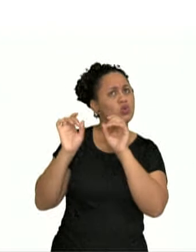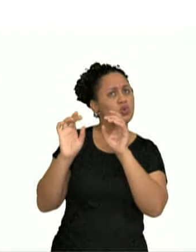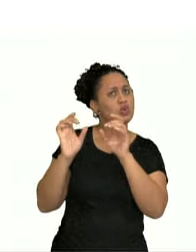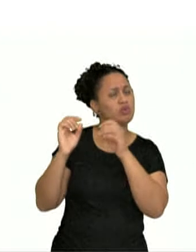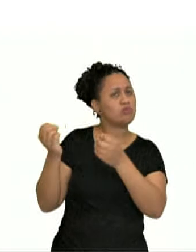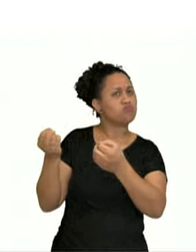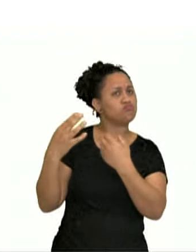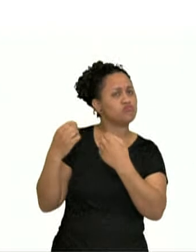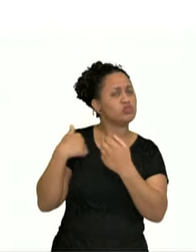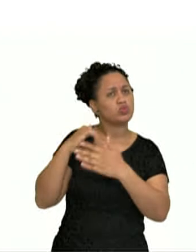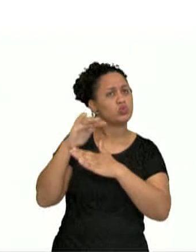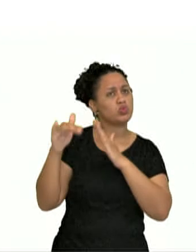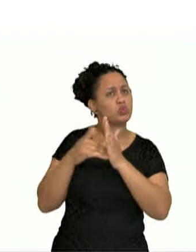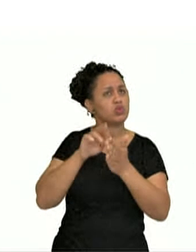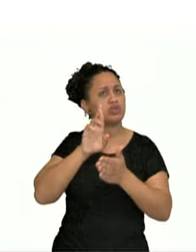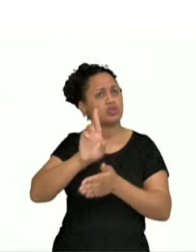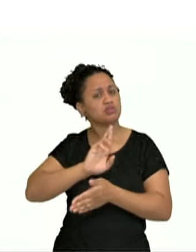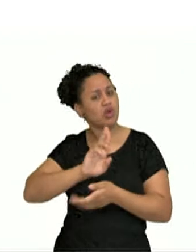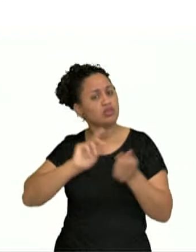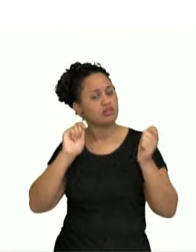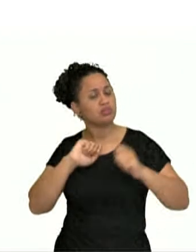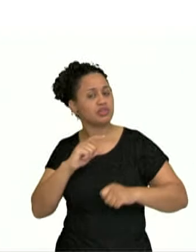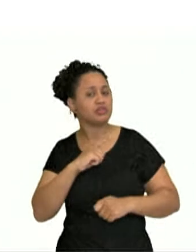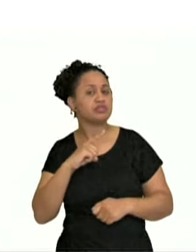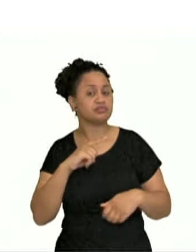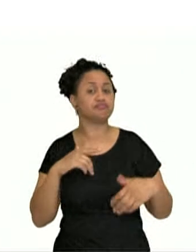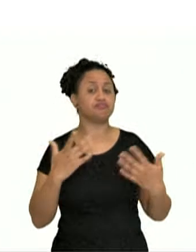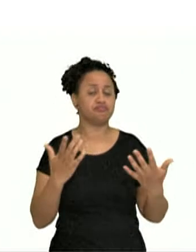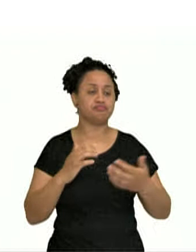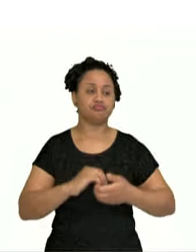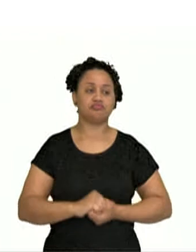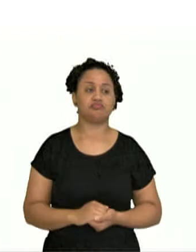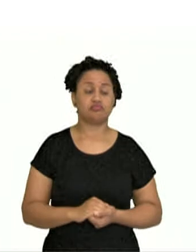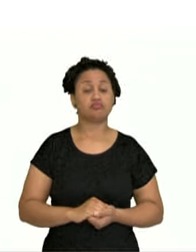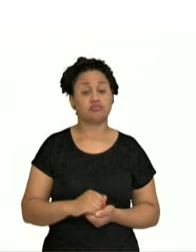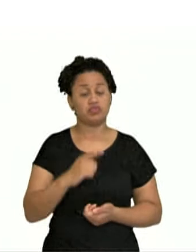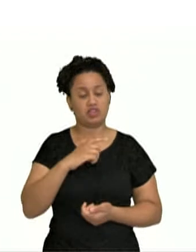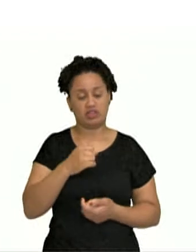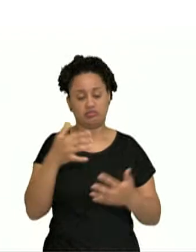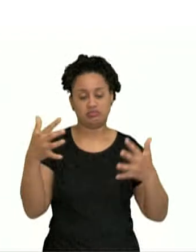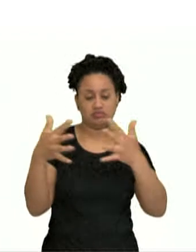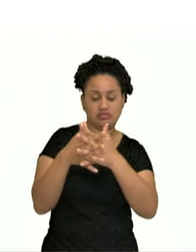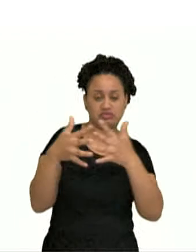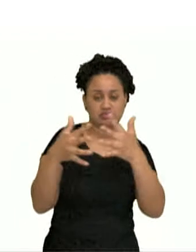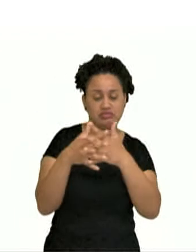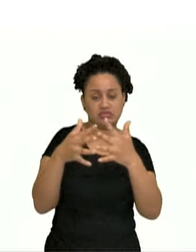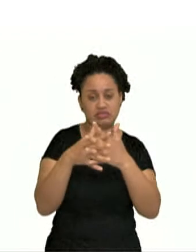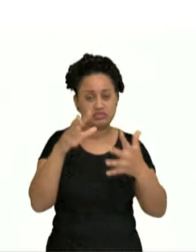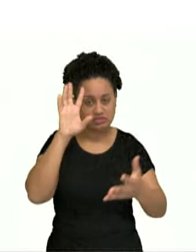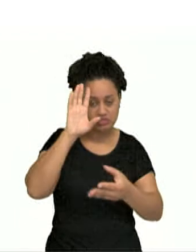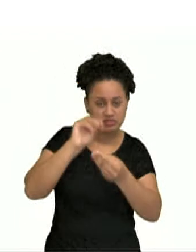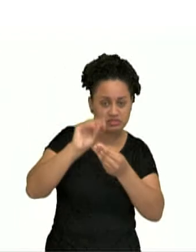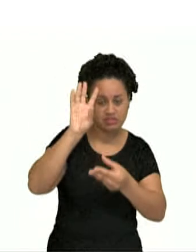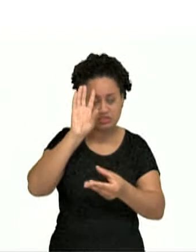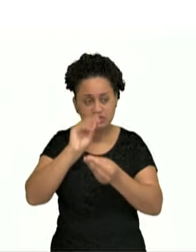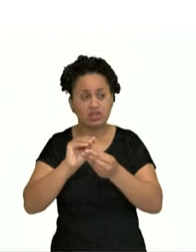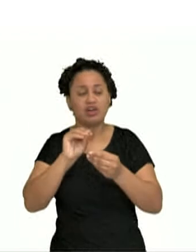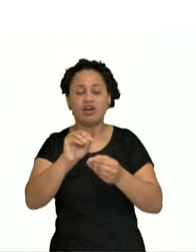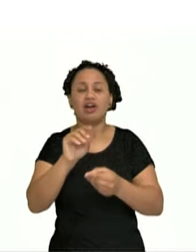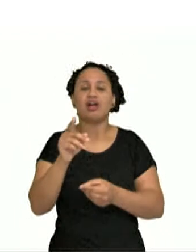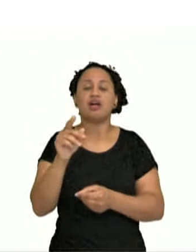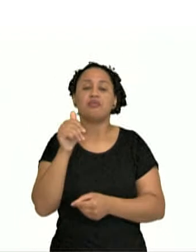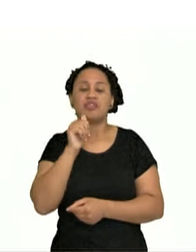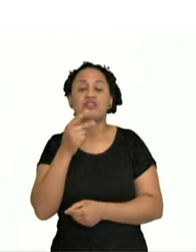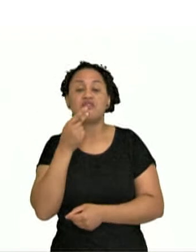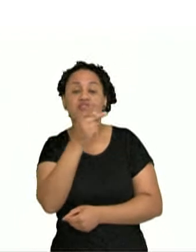estavam todas as respostas? Então aqui há alguns conflitos de entendimento. A Mafalda falou a opinião